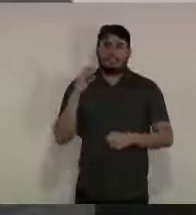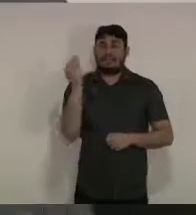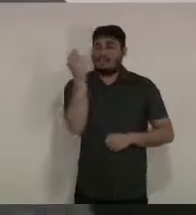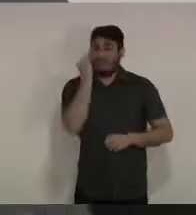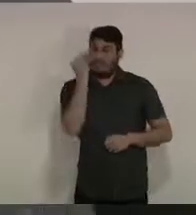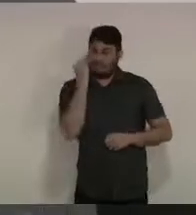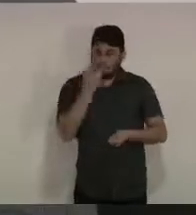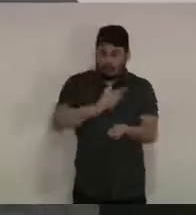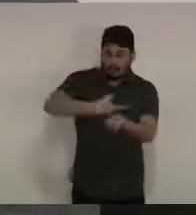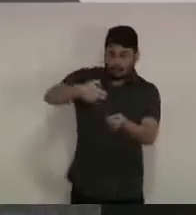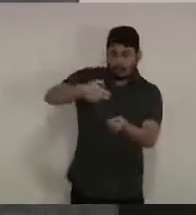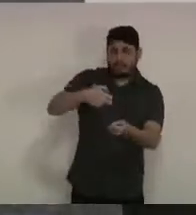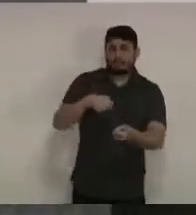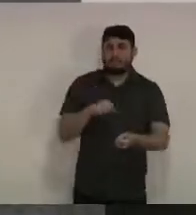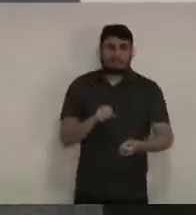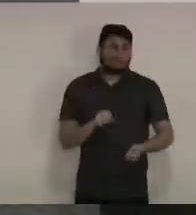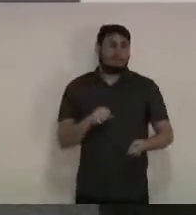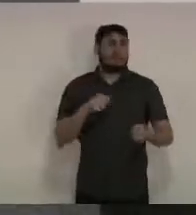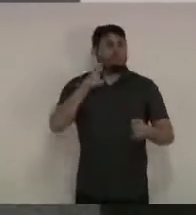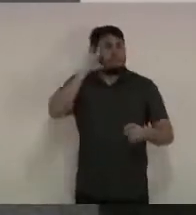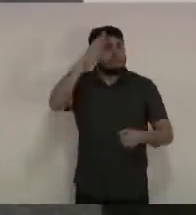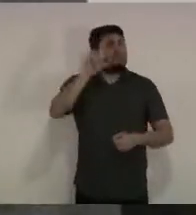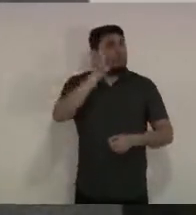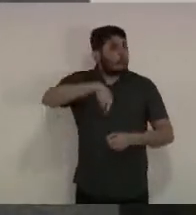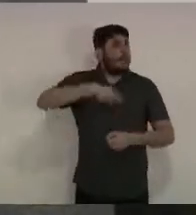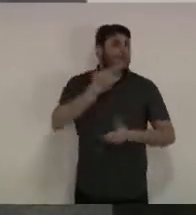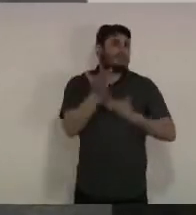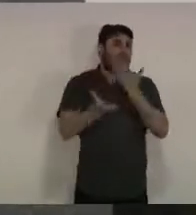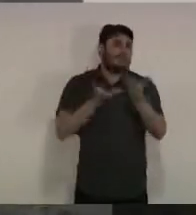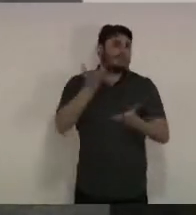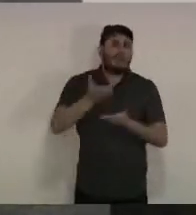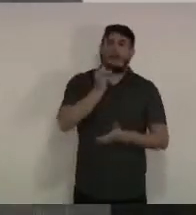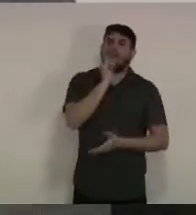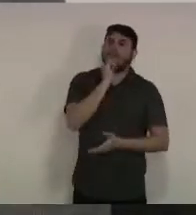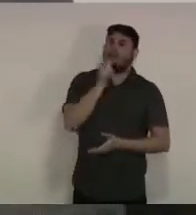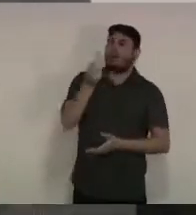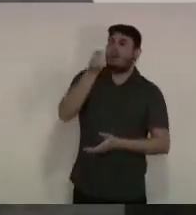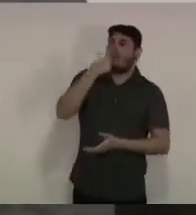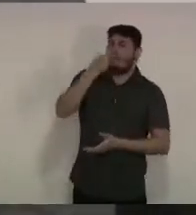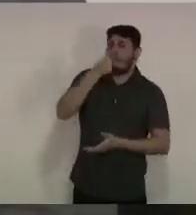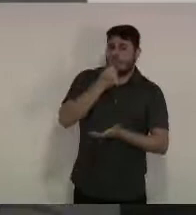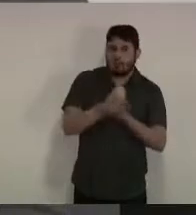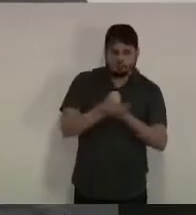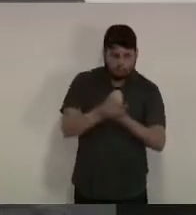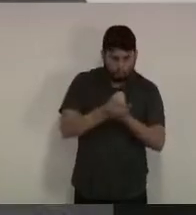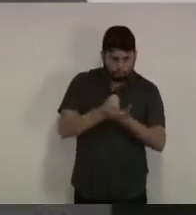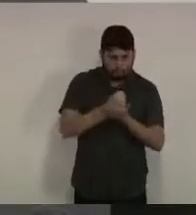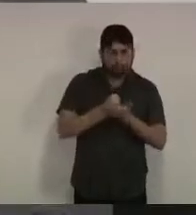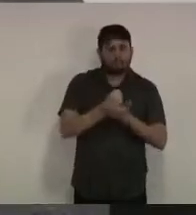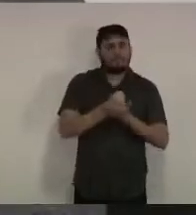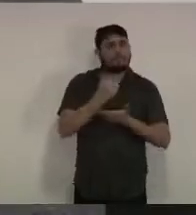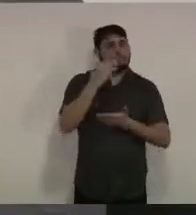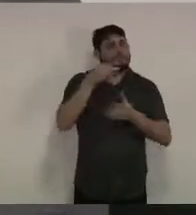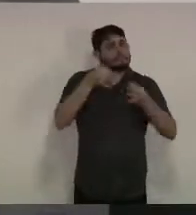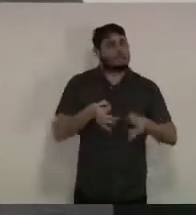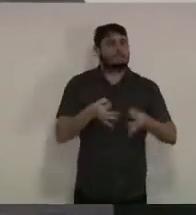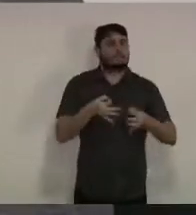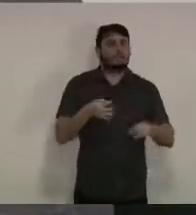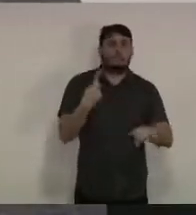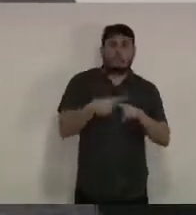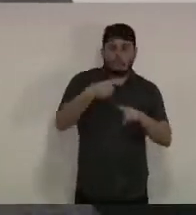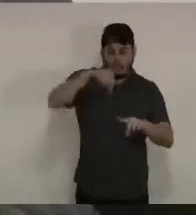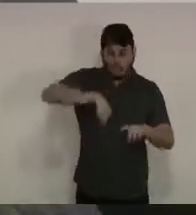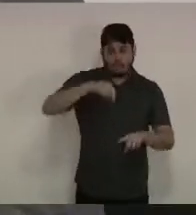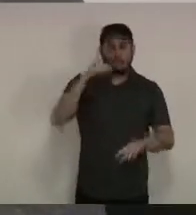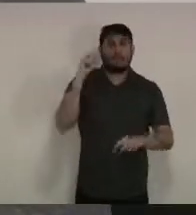paciente junto ao profissional médico e isso tem sido feito Caruaru na verdade tem testado muito mais do que a média nacional e nós só temos esses